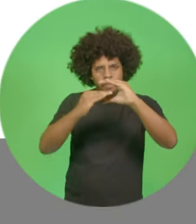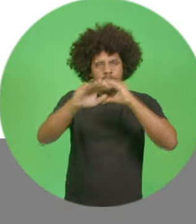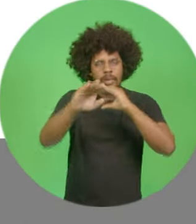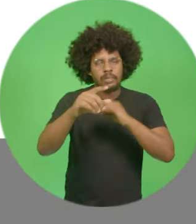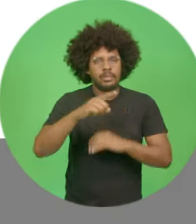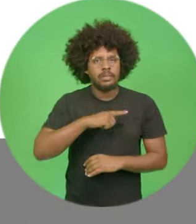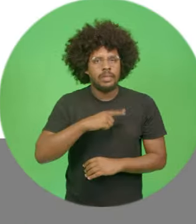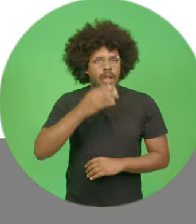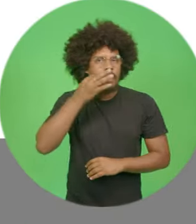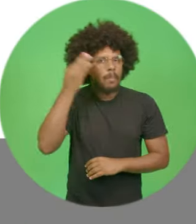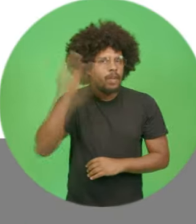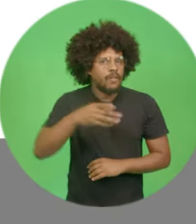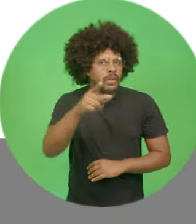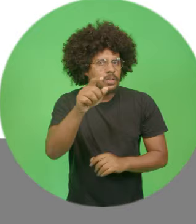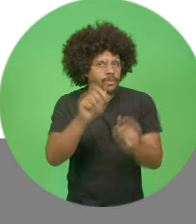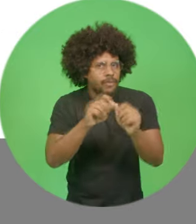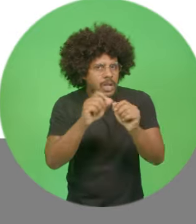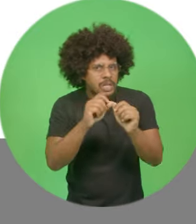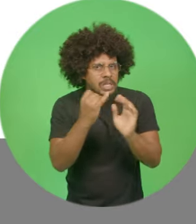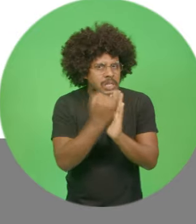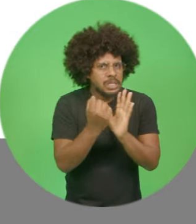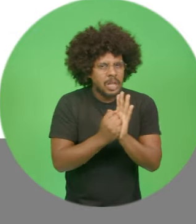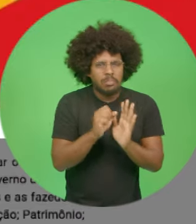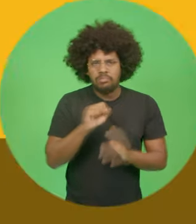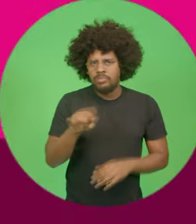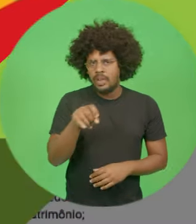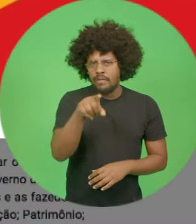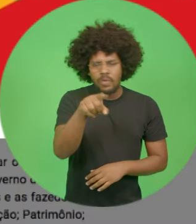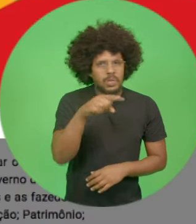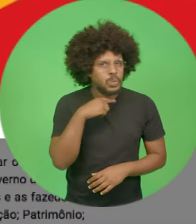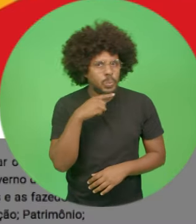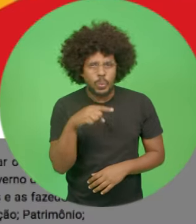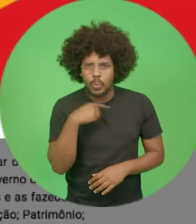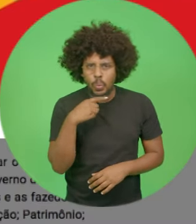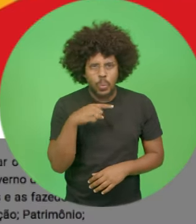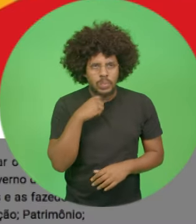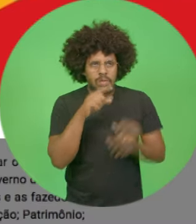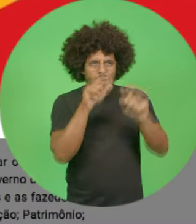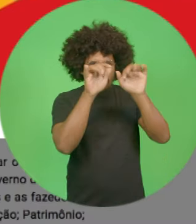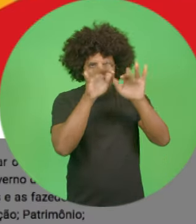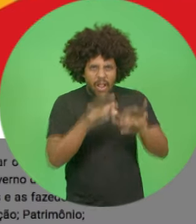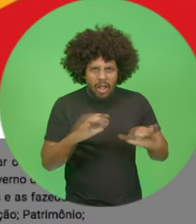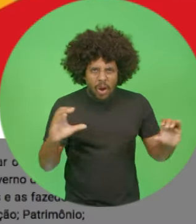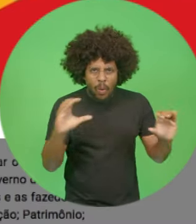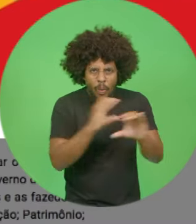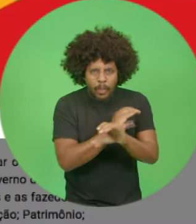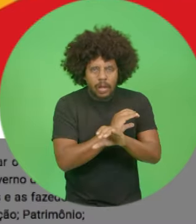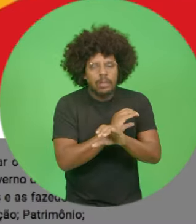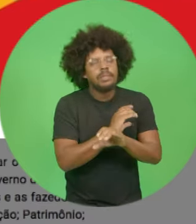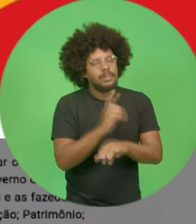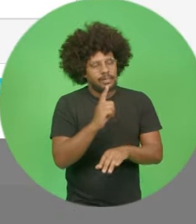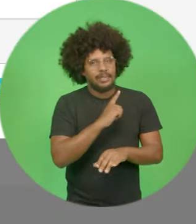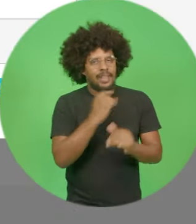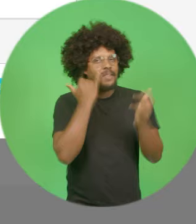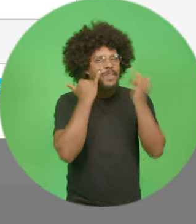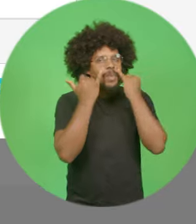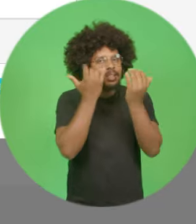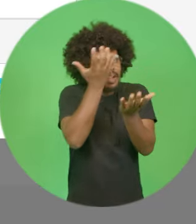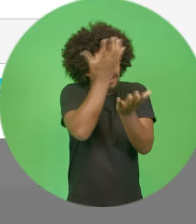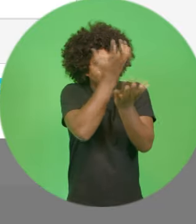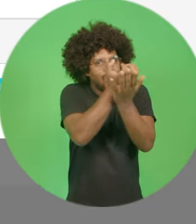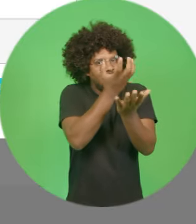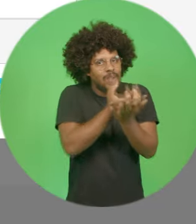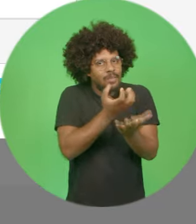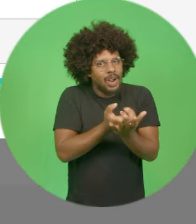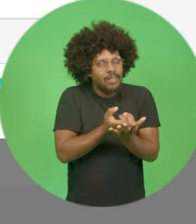receberá um e-mail com a confirmação da sua inscrição. Se não conseguir finalizar o preenchimento da inscrição, seus dados